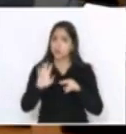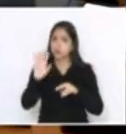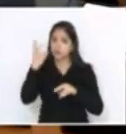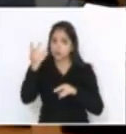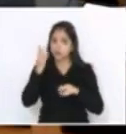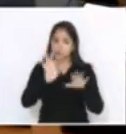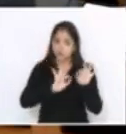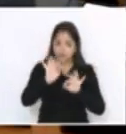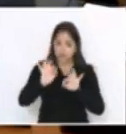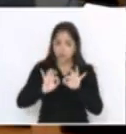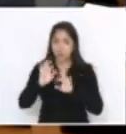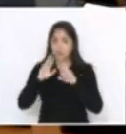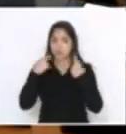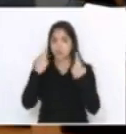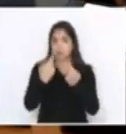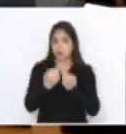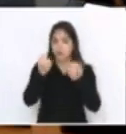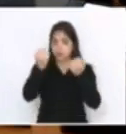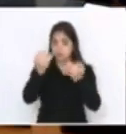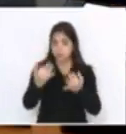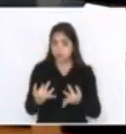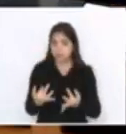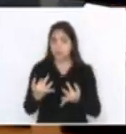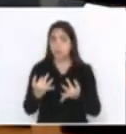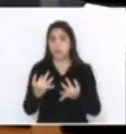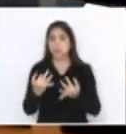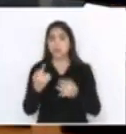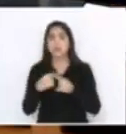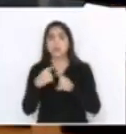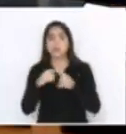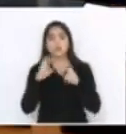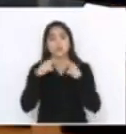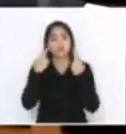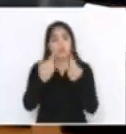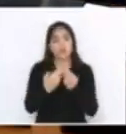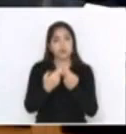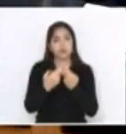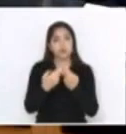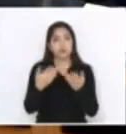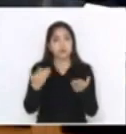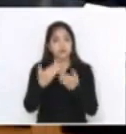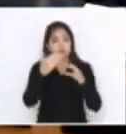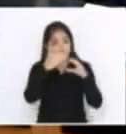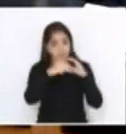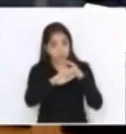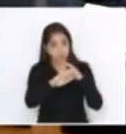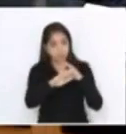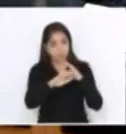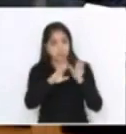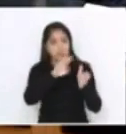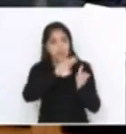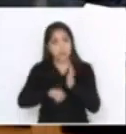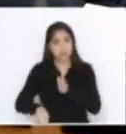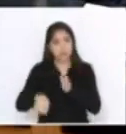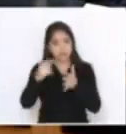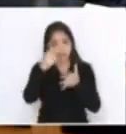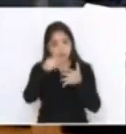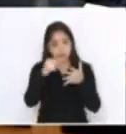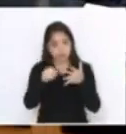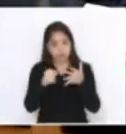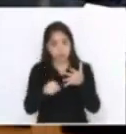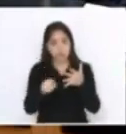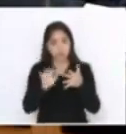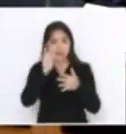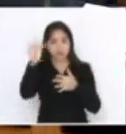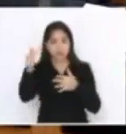Só para explicar o motivo da reunião e por isso que a gente está encaminhando para rejeitar o destaque, para não causar problema